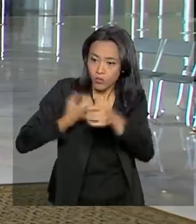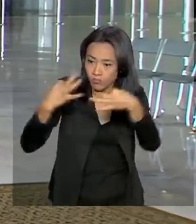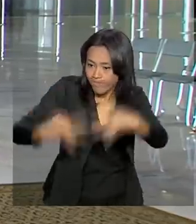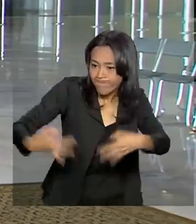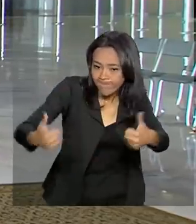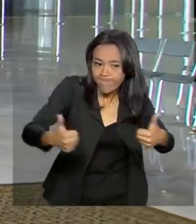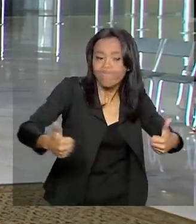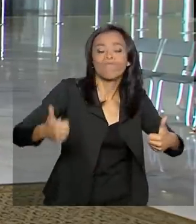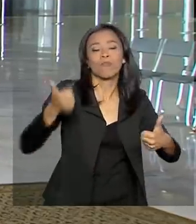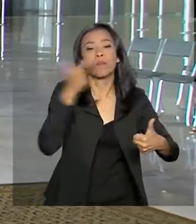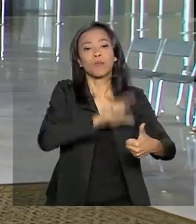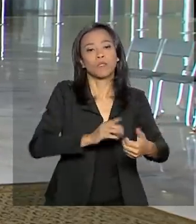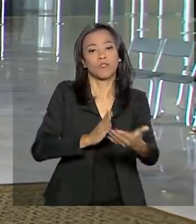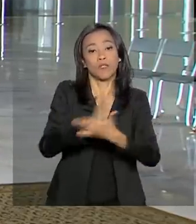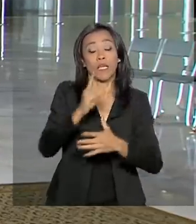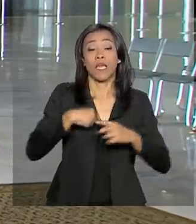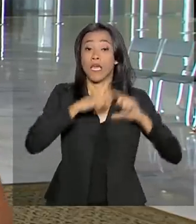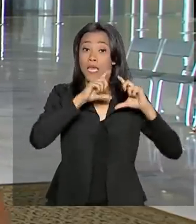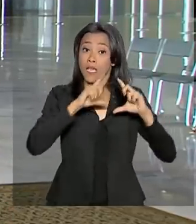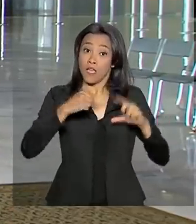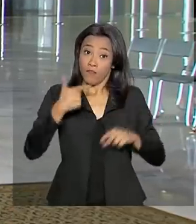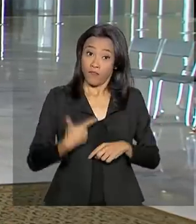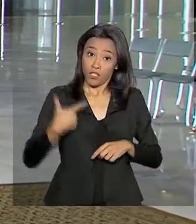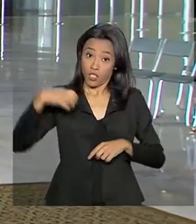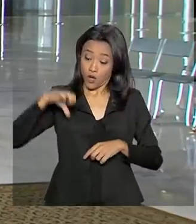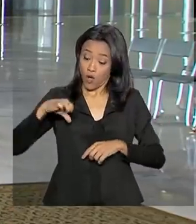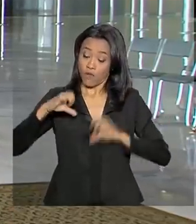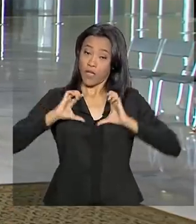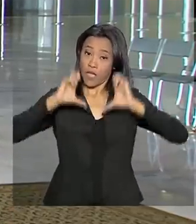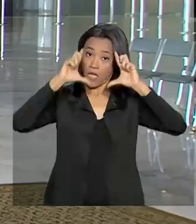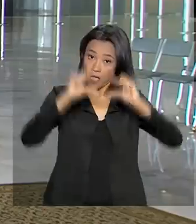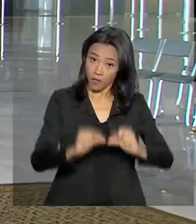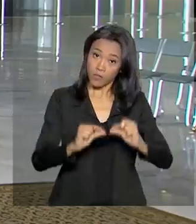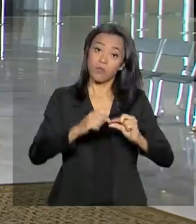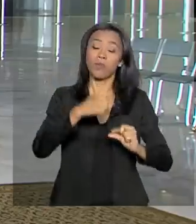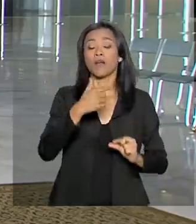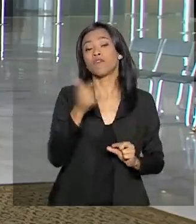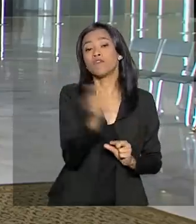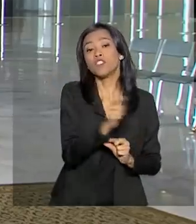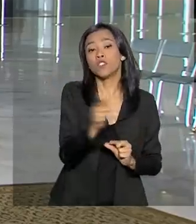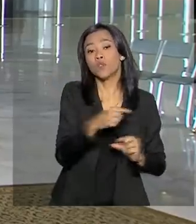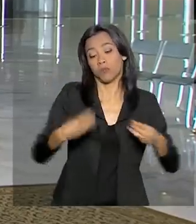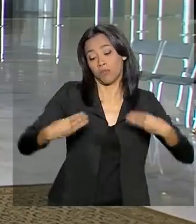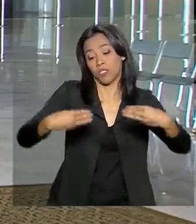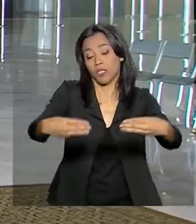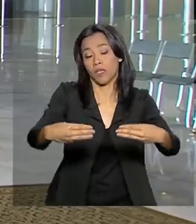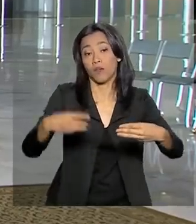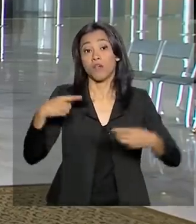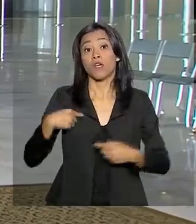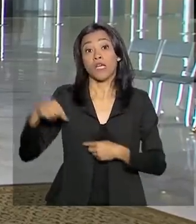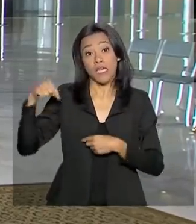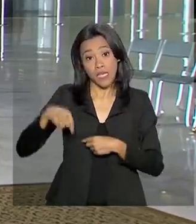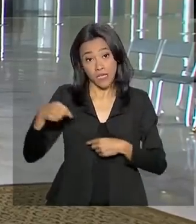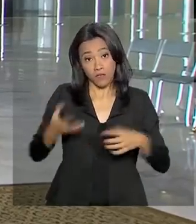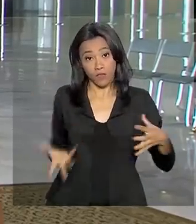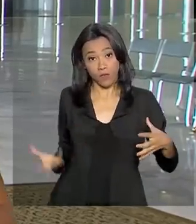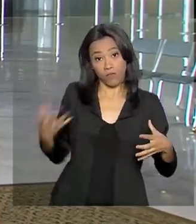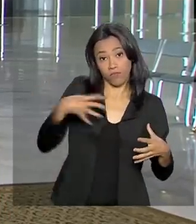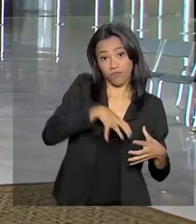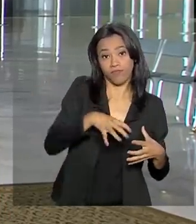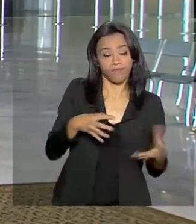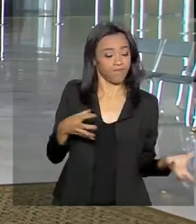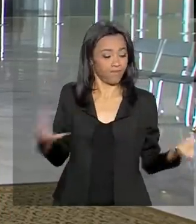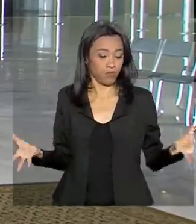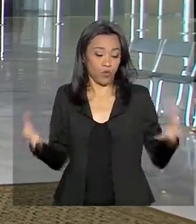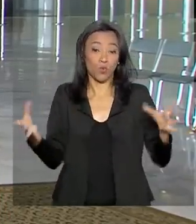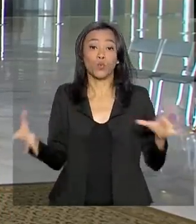quem não se lembra, o governo reduziu de 29 para 22 o número de ministérios, sendo que as pastas extintas foram incorporadas. Esse